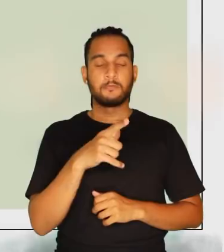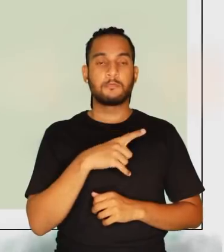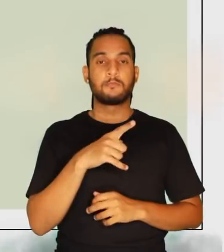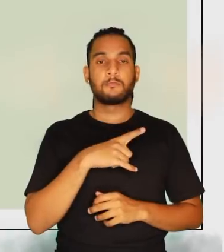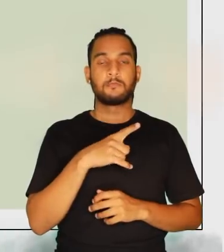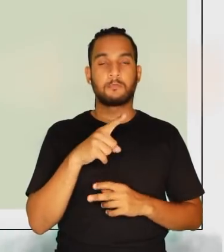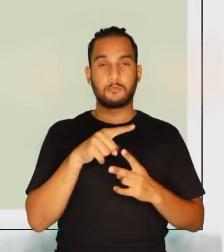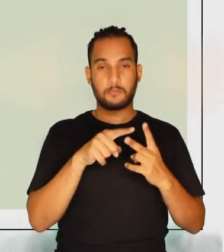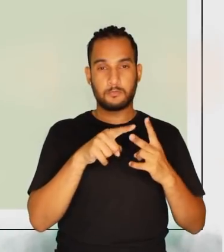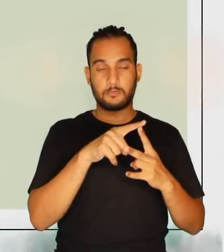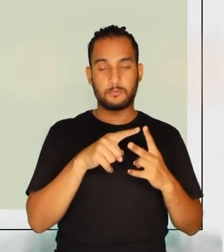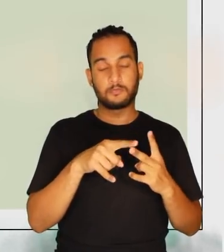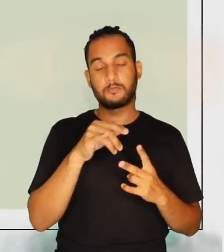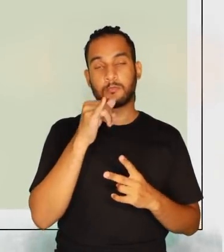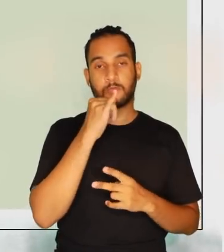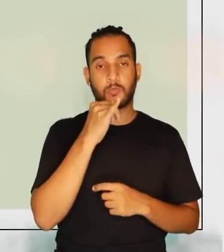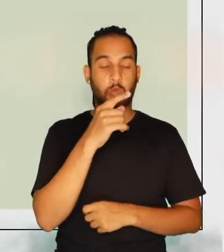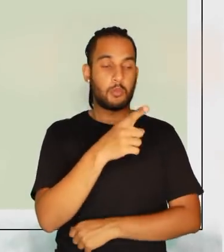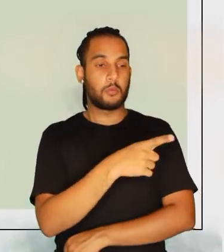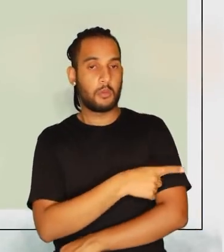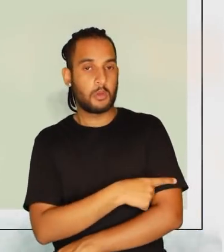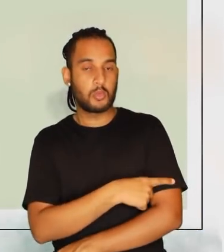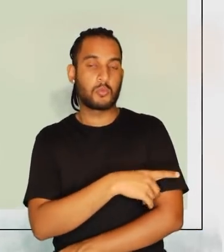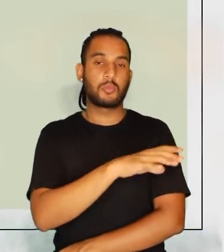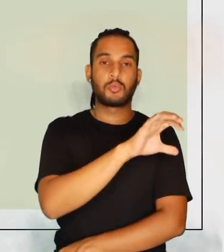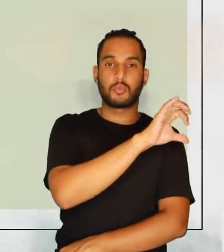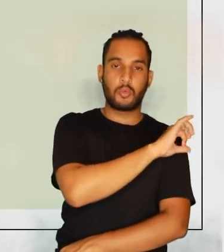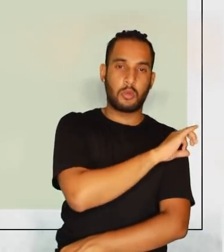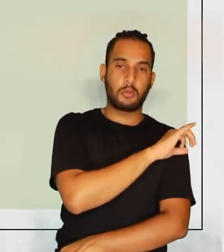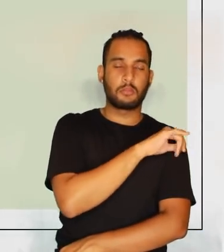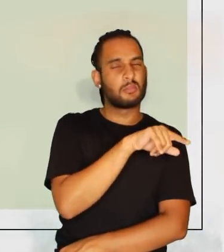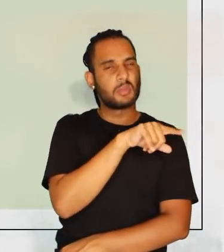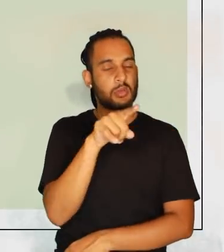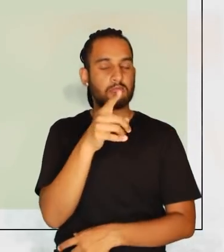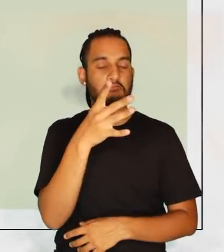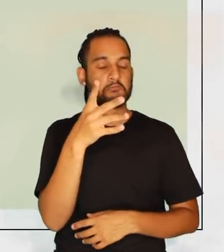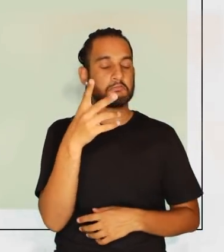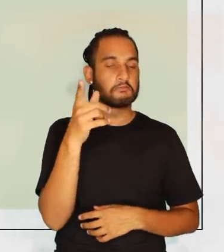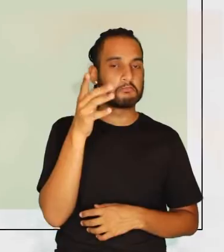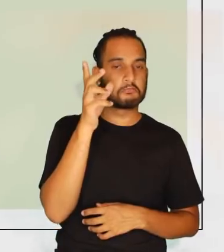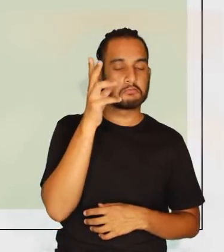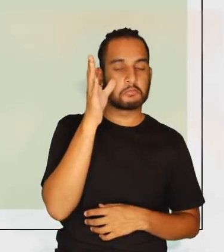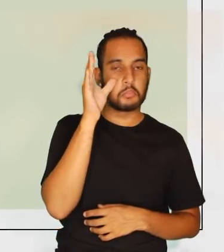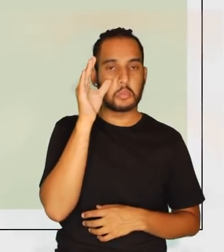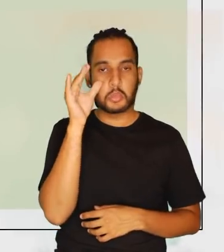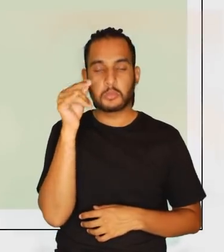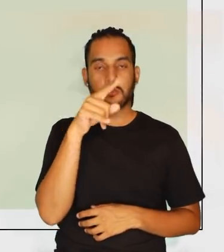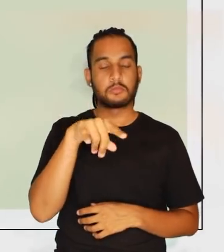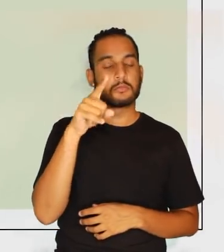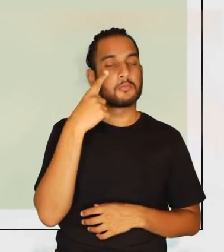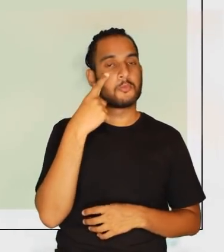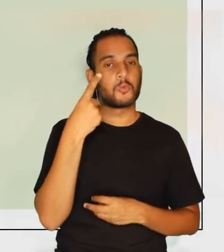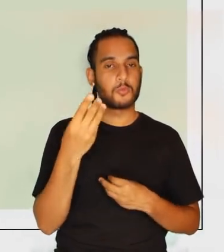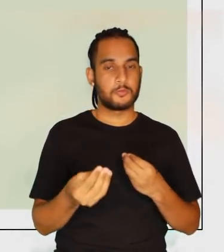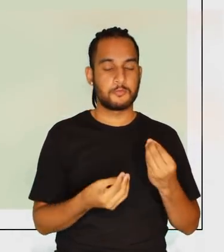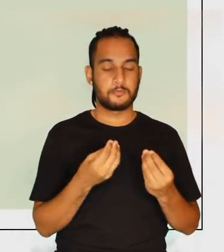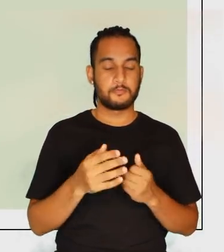Se a gente trouxe, eu trouxe aqui dois exemplos que é do primeiro e do nono ano, só para ter noção de como isso funciona.